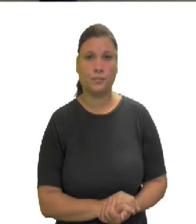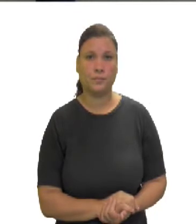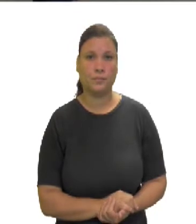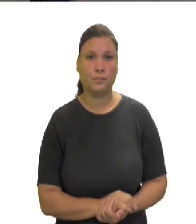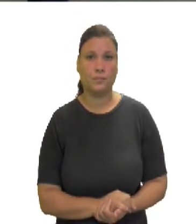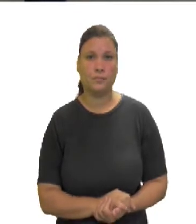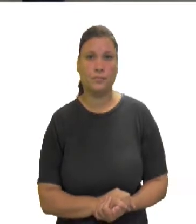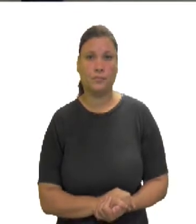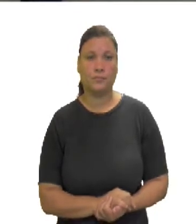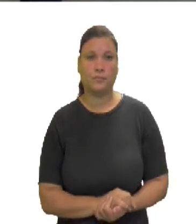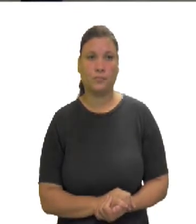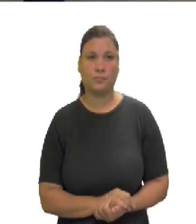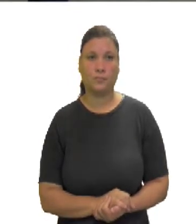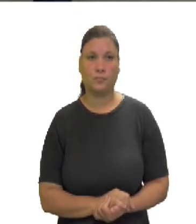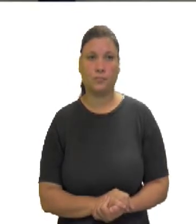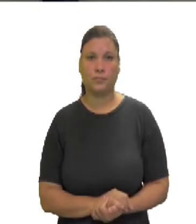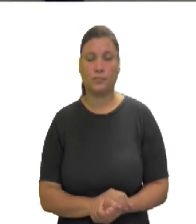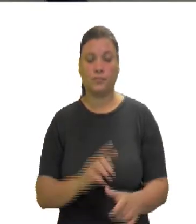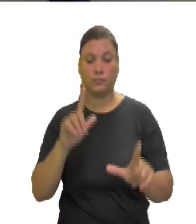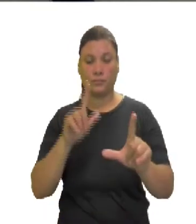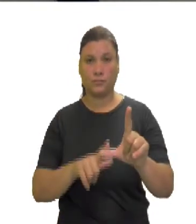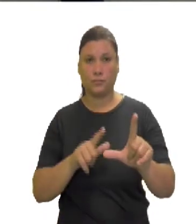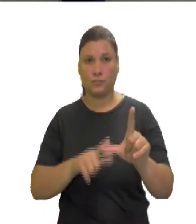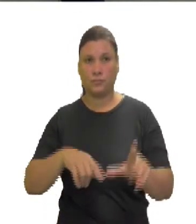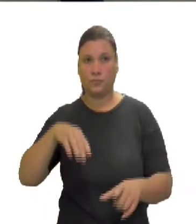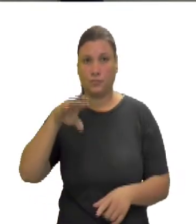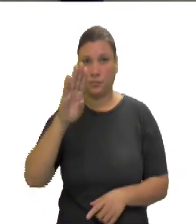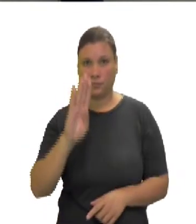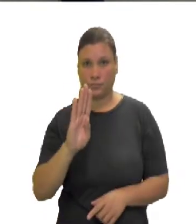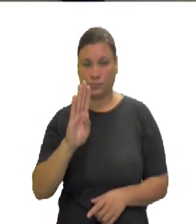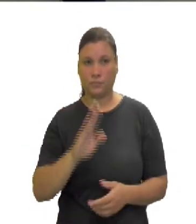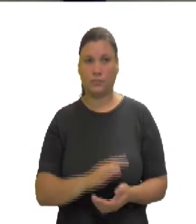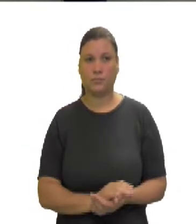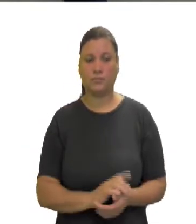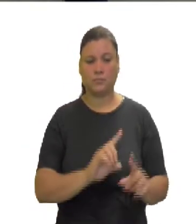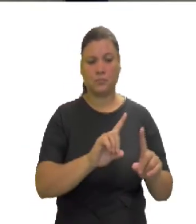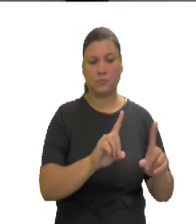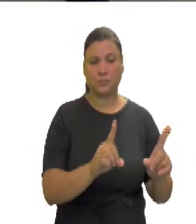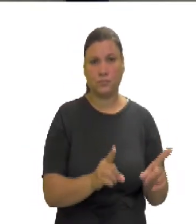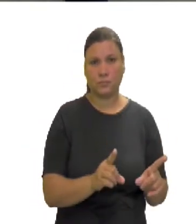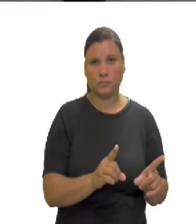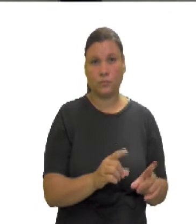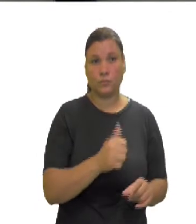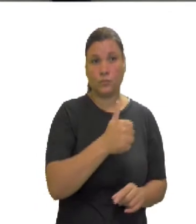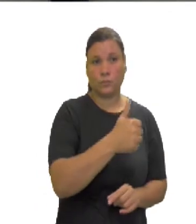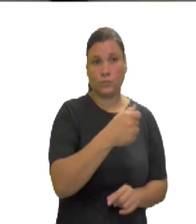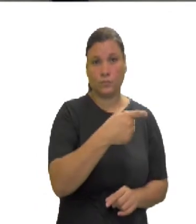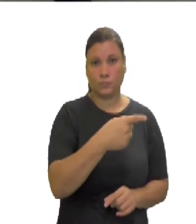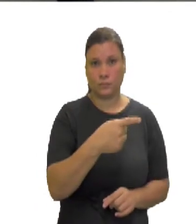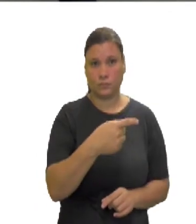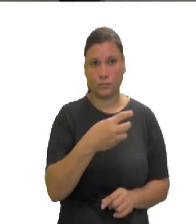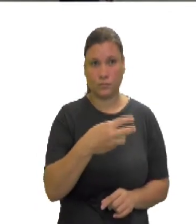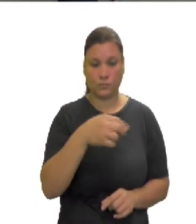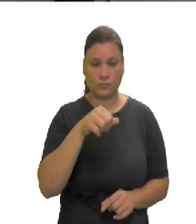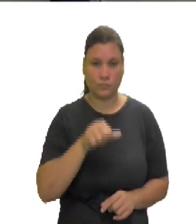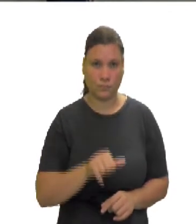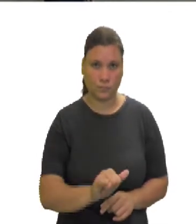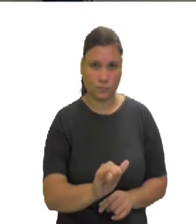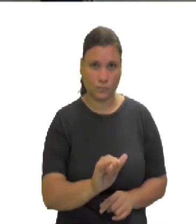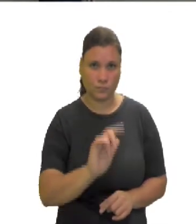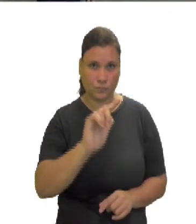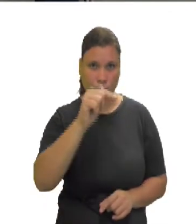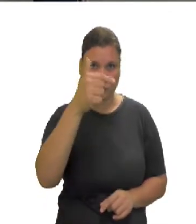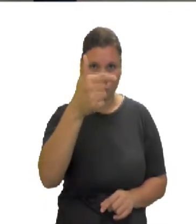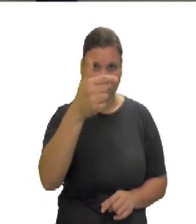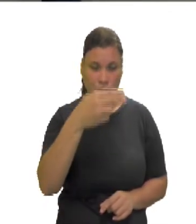A letra B. 1 menos 3Y ao quadrado. Só